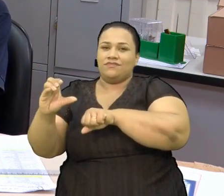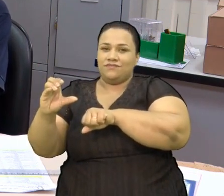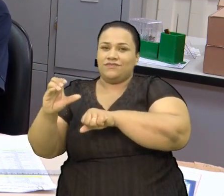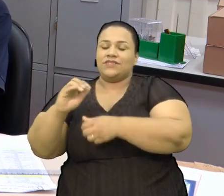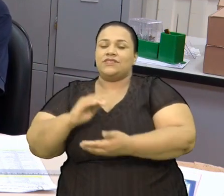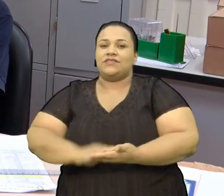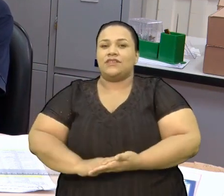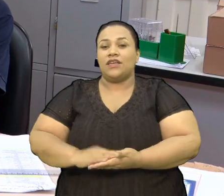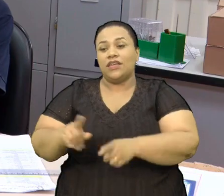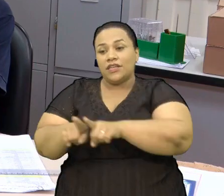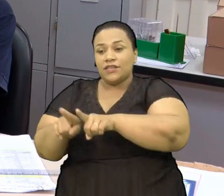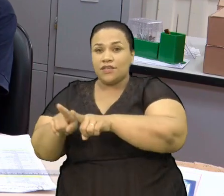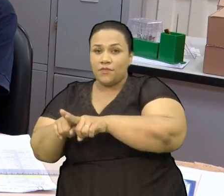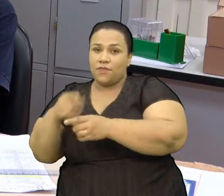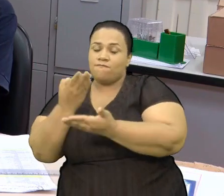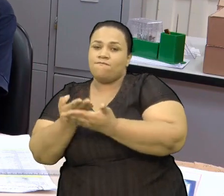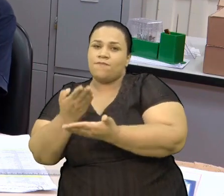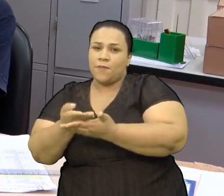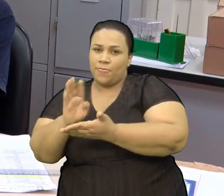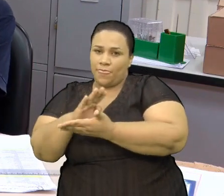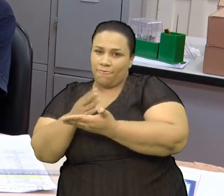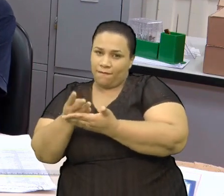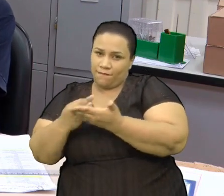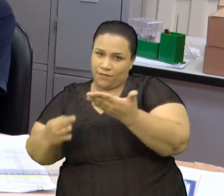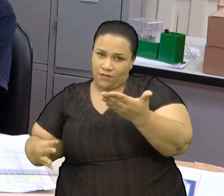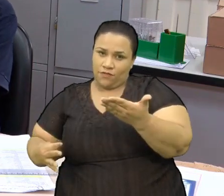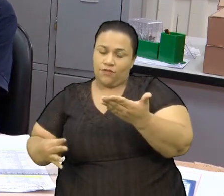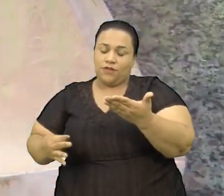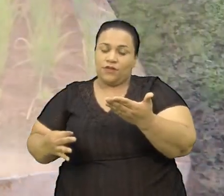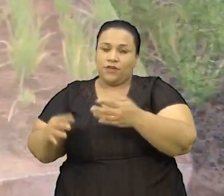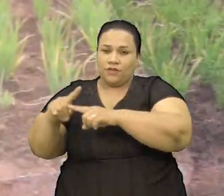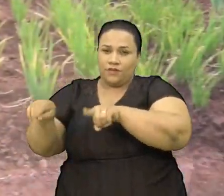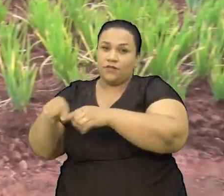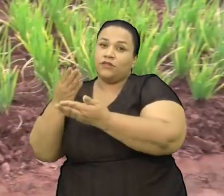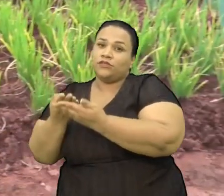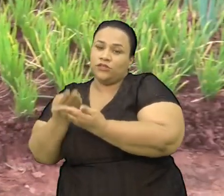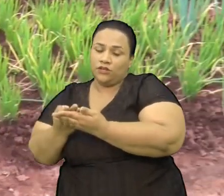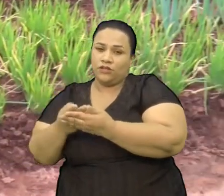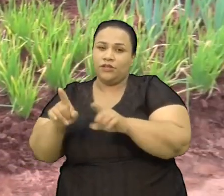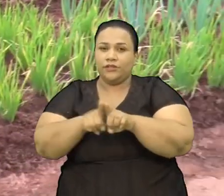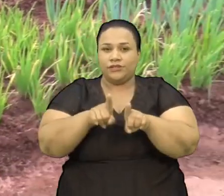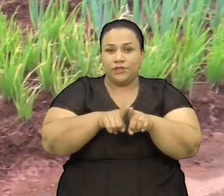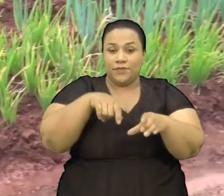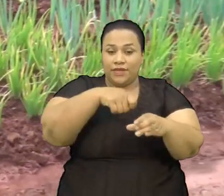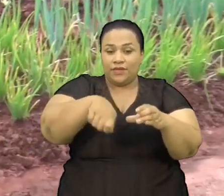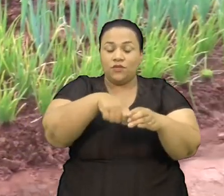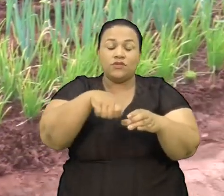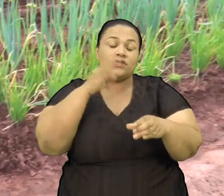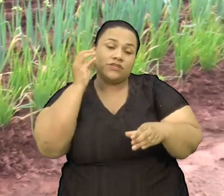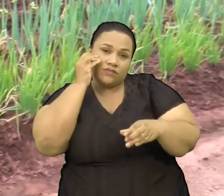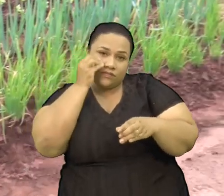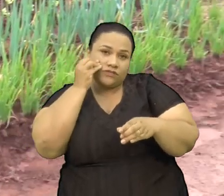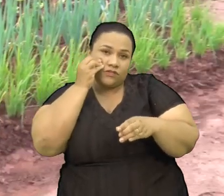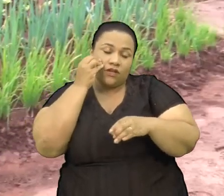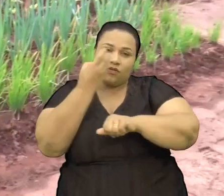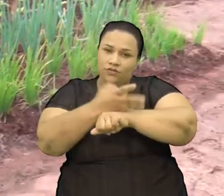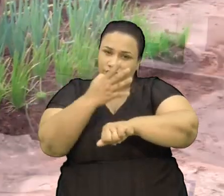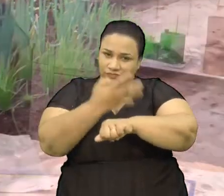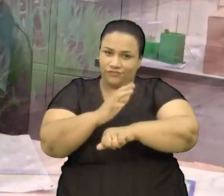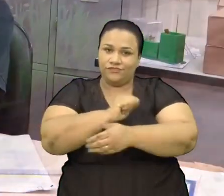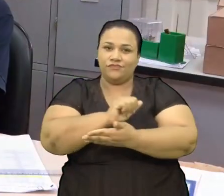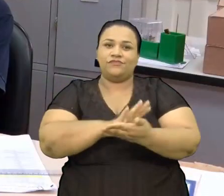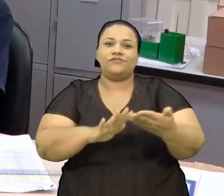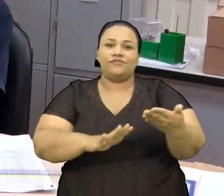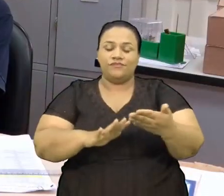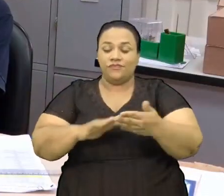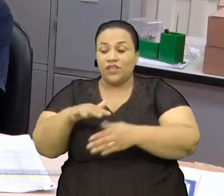teóricas na sala de aula E atividades práticas na cozinha experimental Trabalho no campo E temos outras